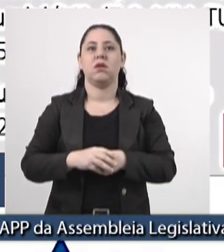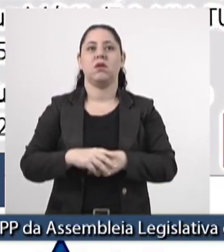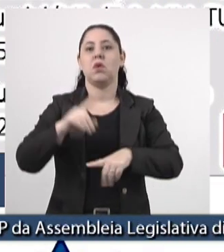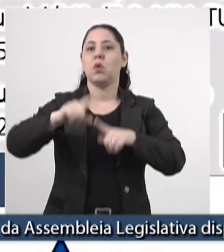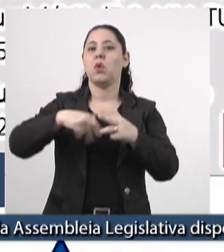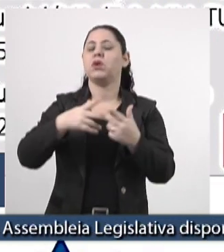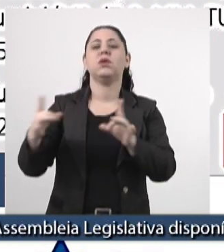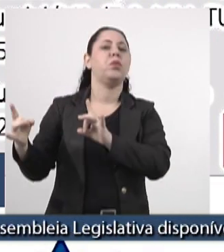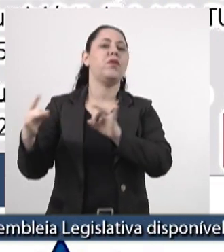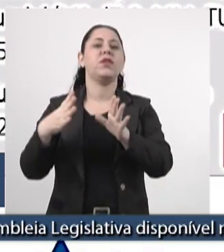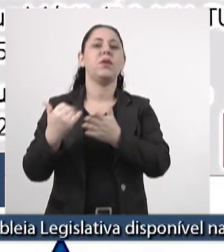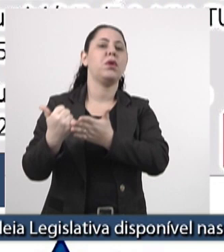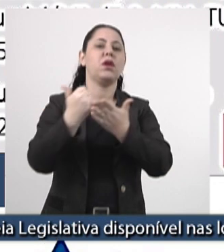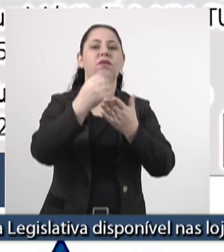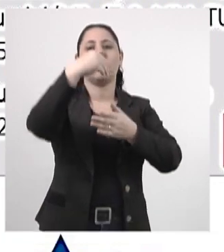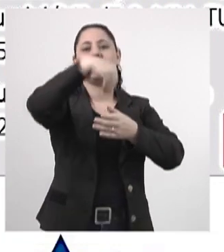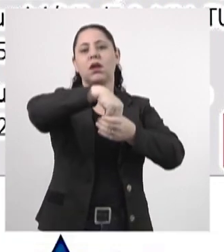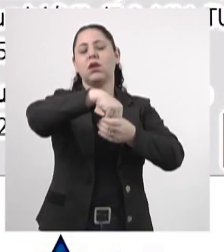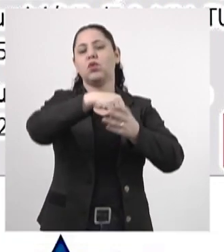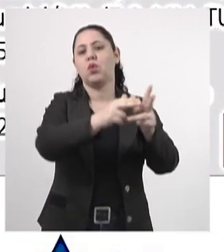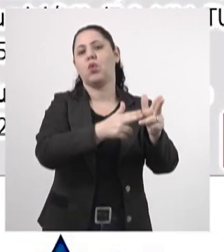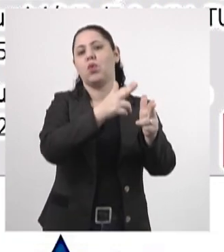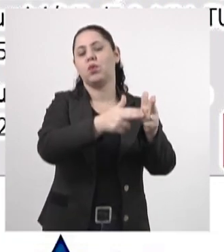convido as pessoas que observem